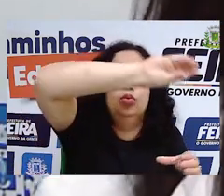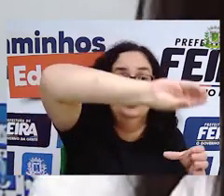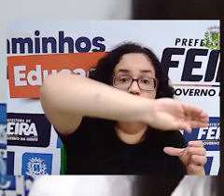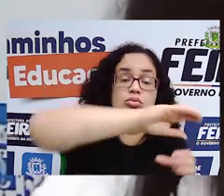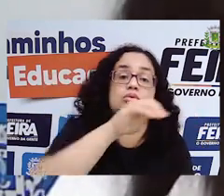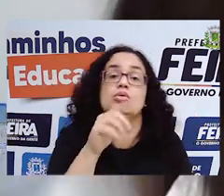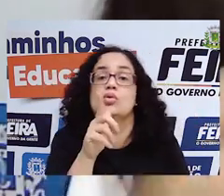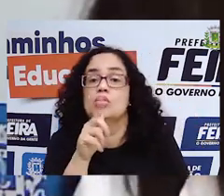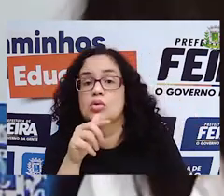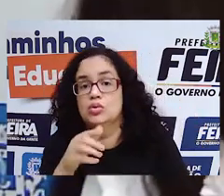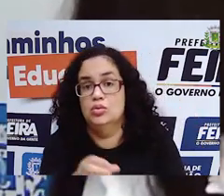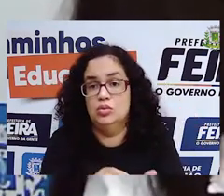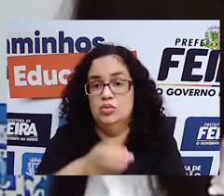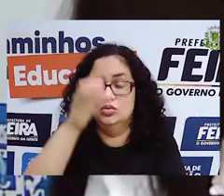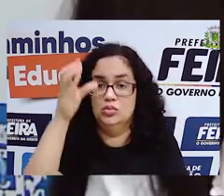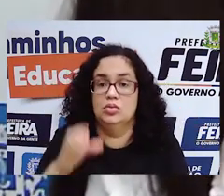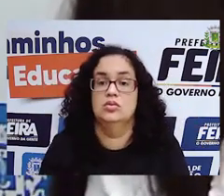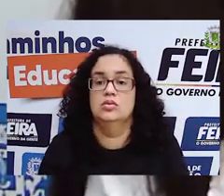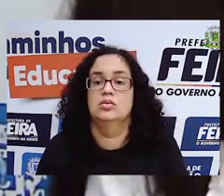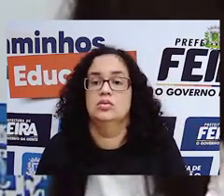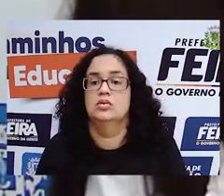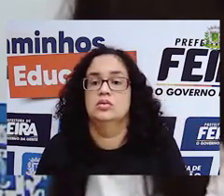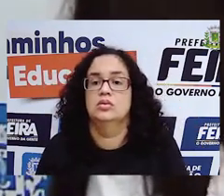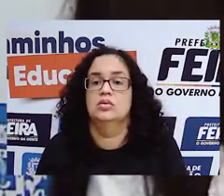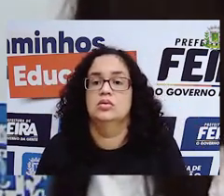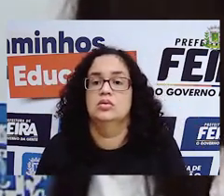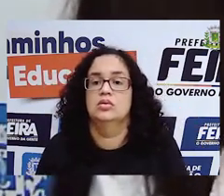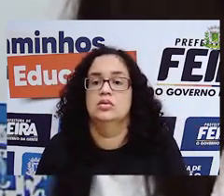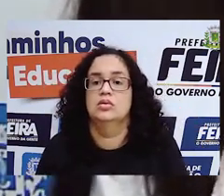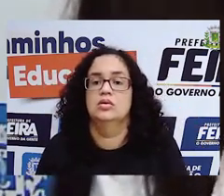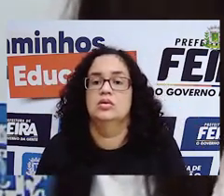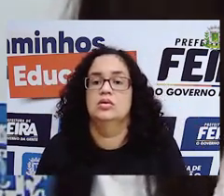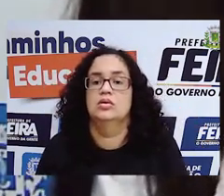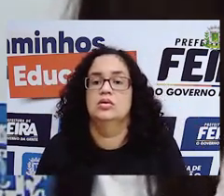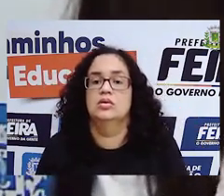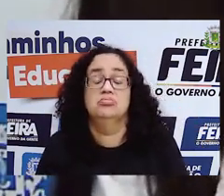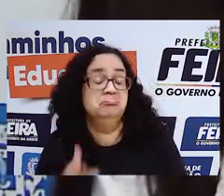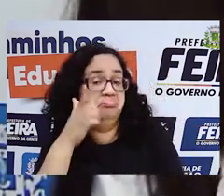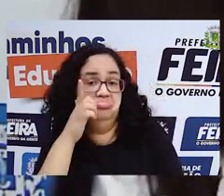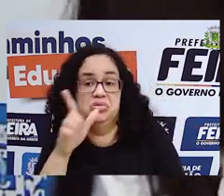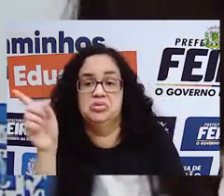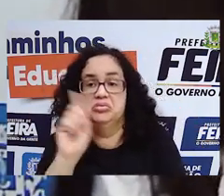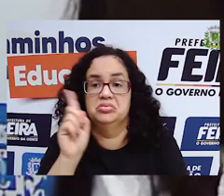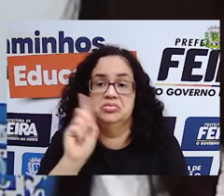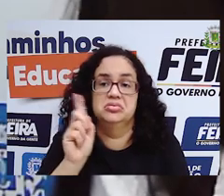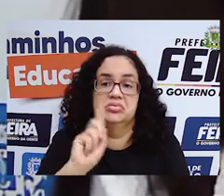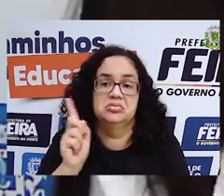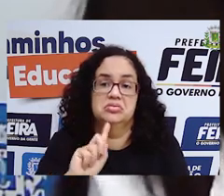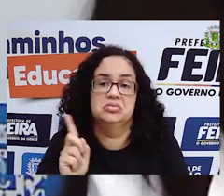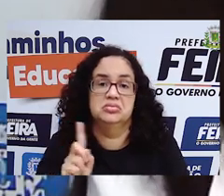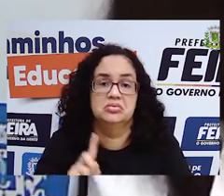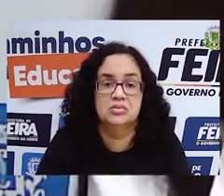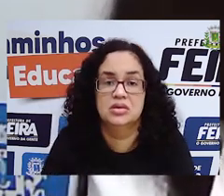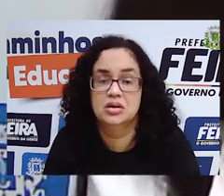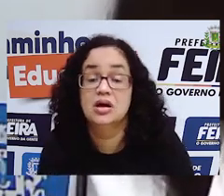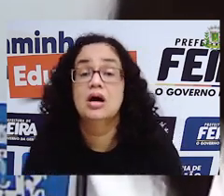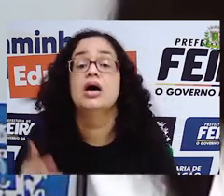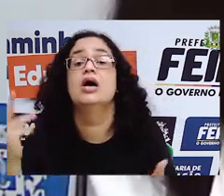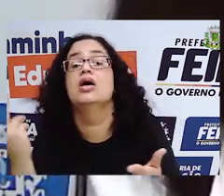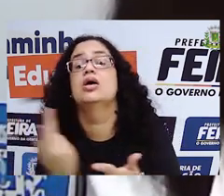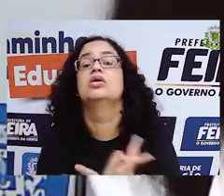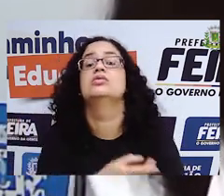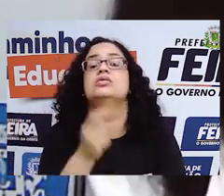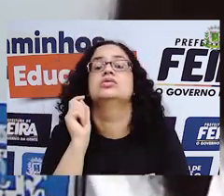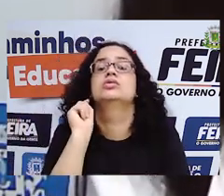o copo vazio. Então vamos lá. Olha só, ó, o que acontece?